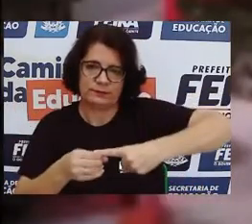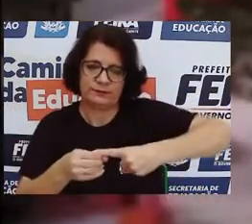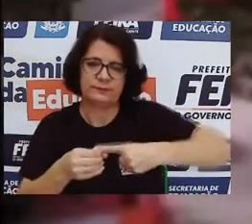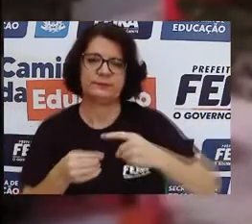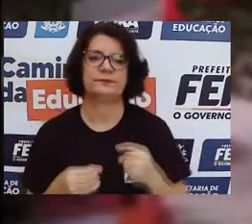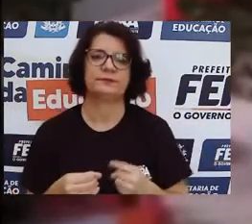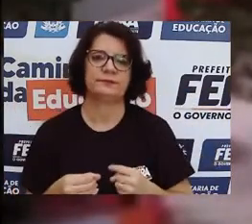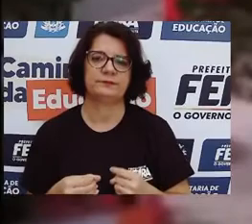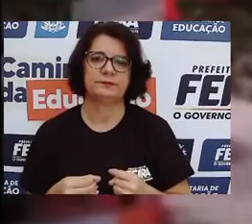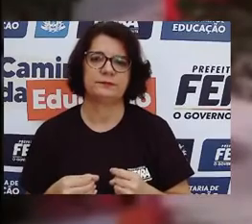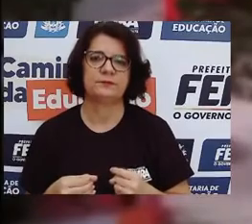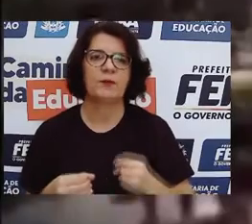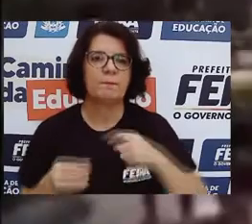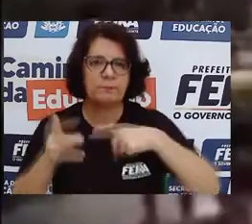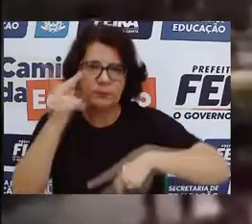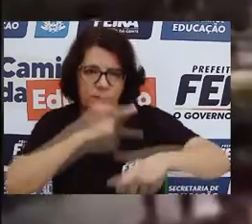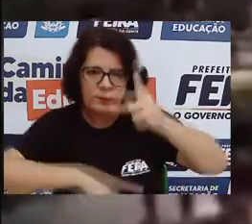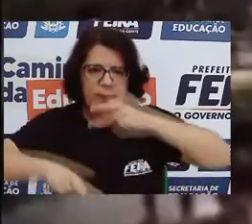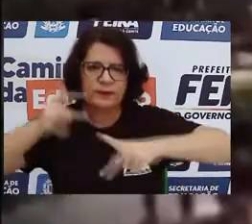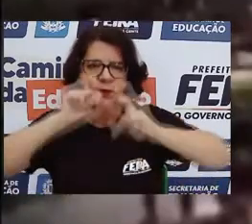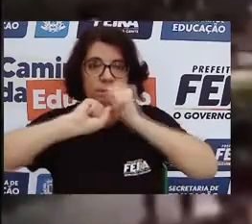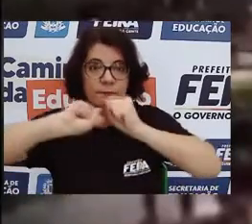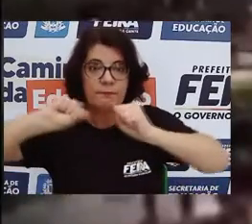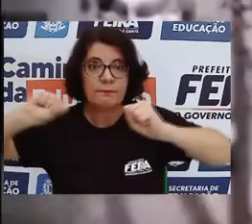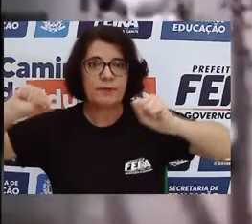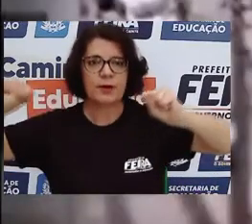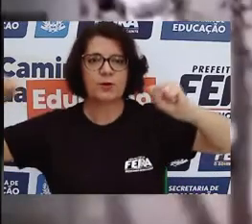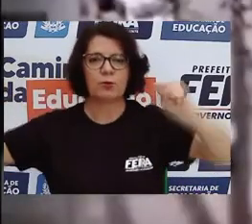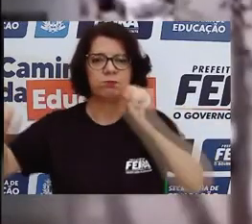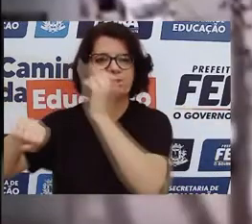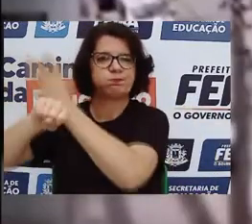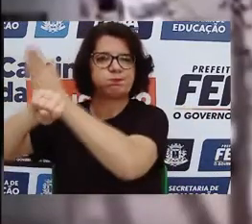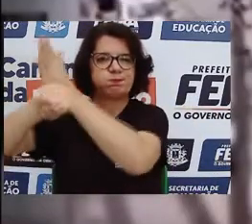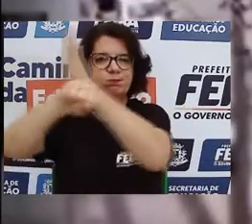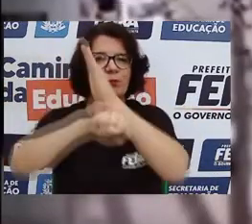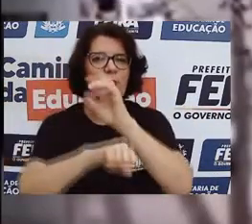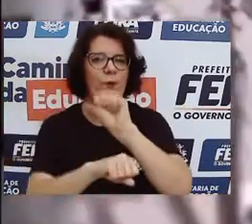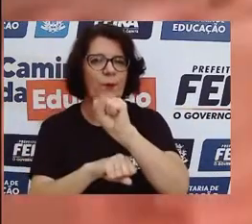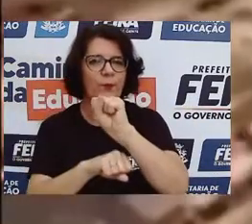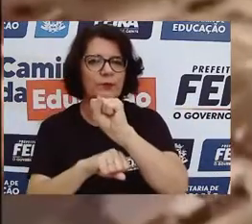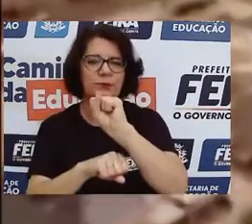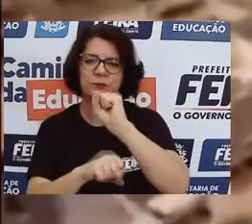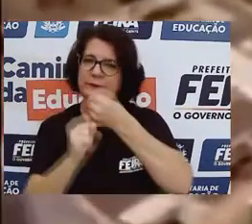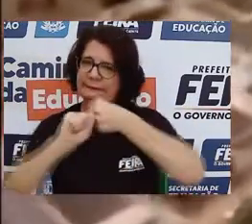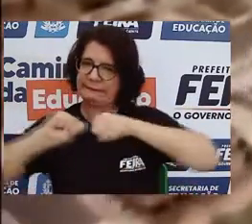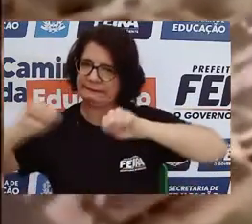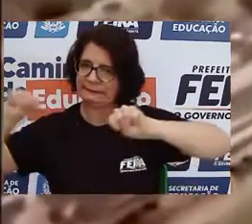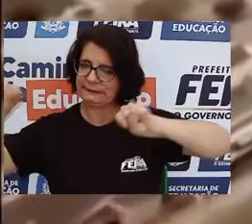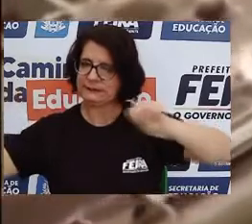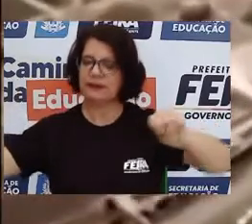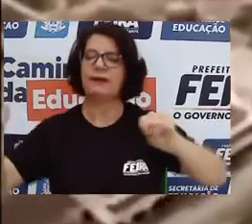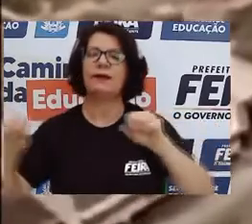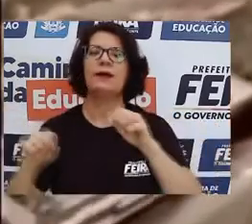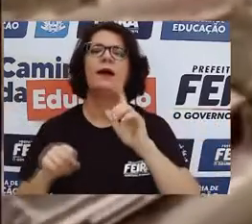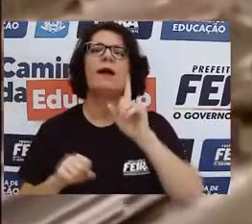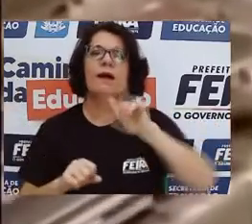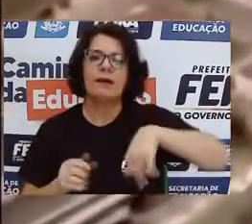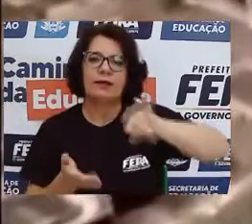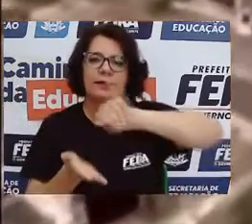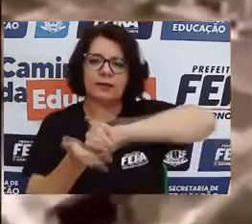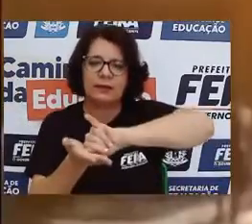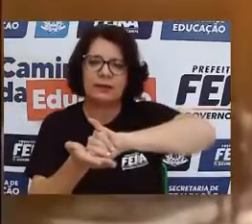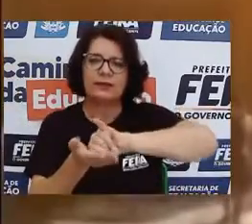Com uma população maior que oito capitais estaduais, sede da maior região metropolitana do interior